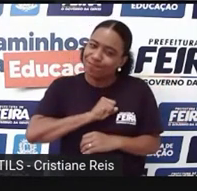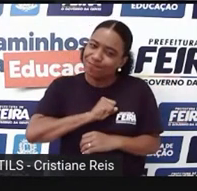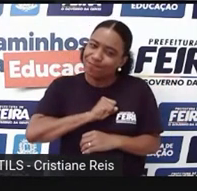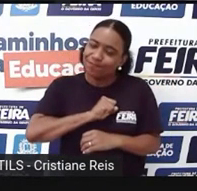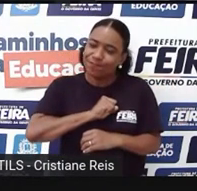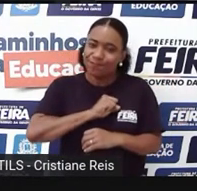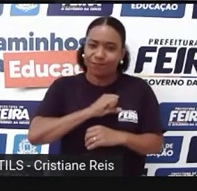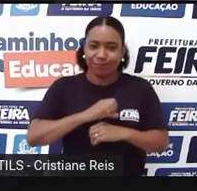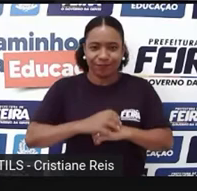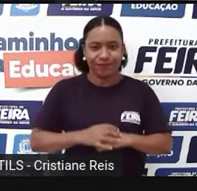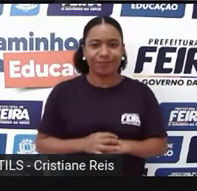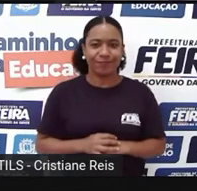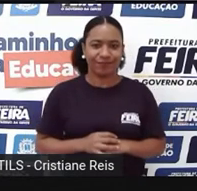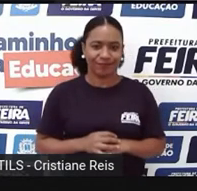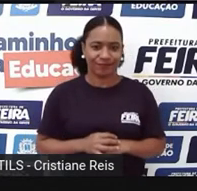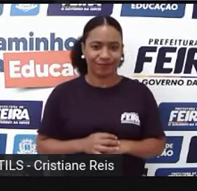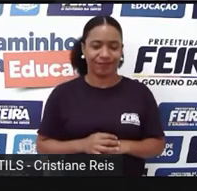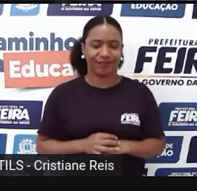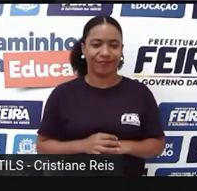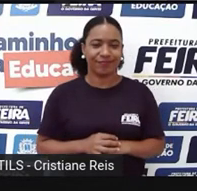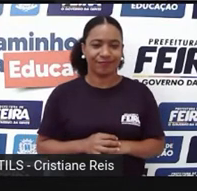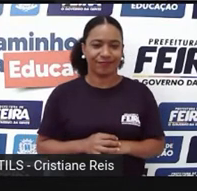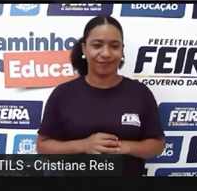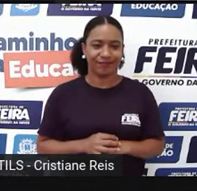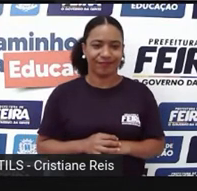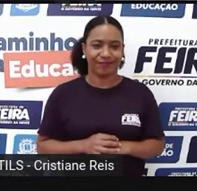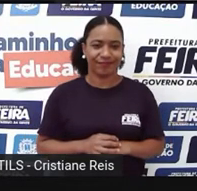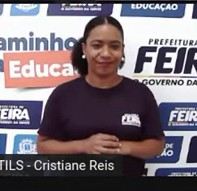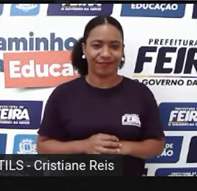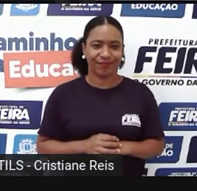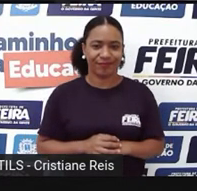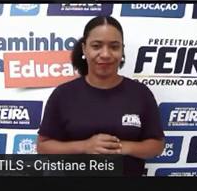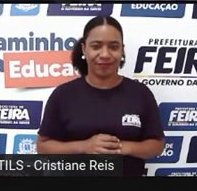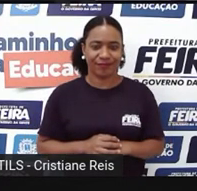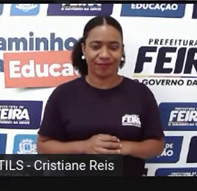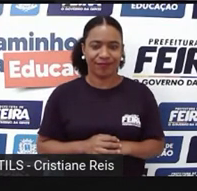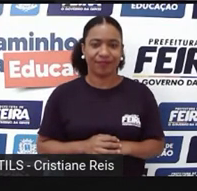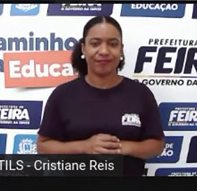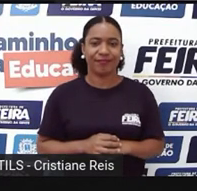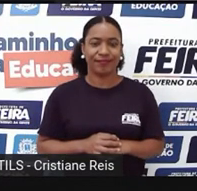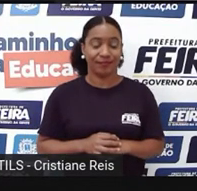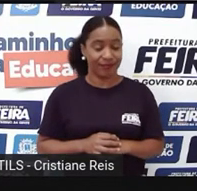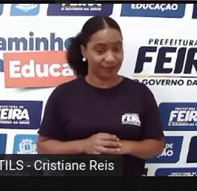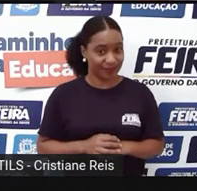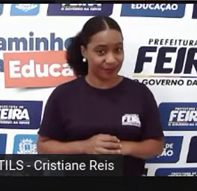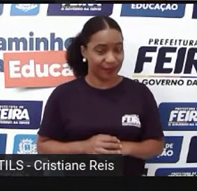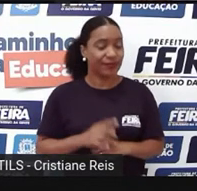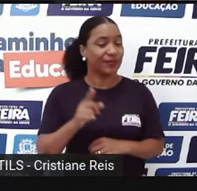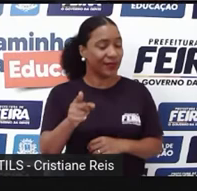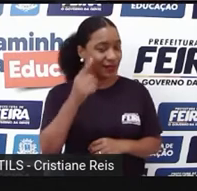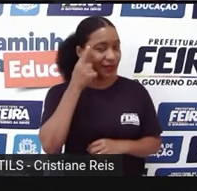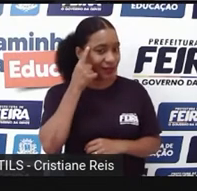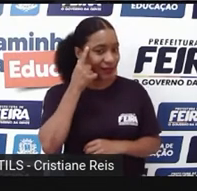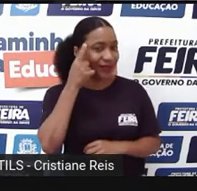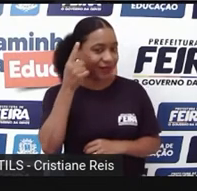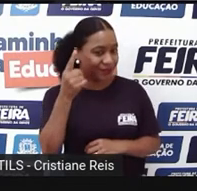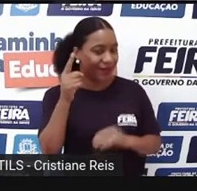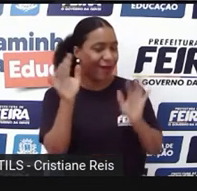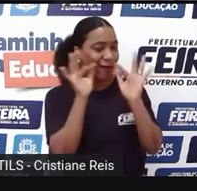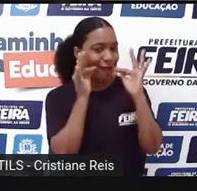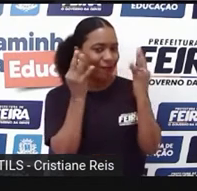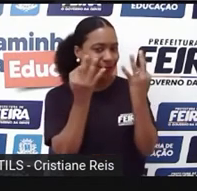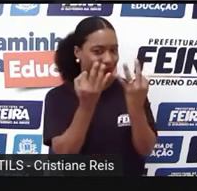and they died because their families are enemies. Vocês se lembram dos nomes das